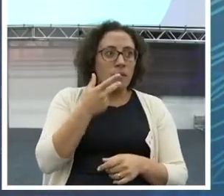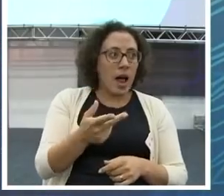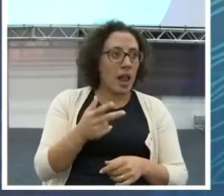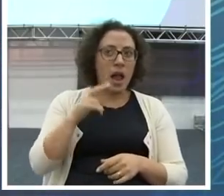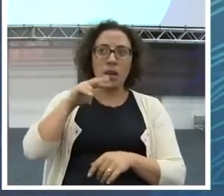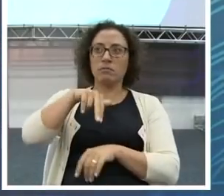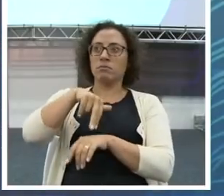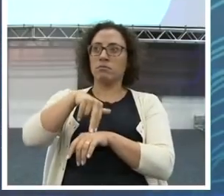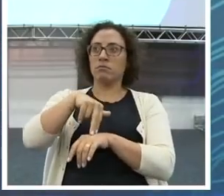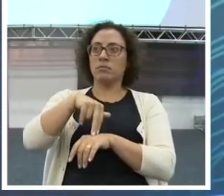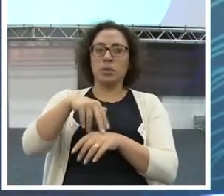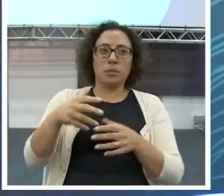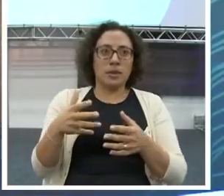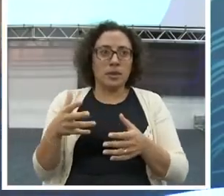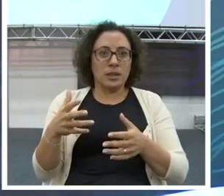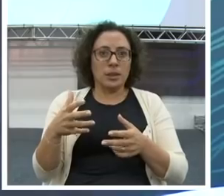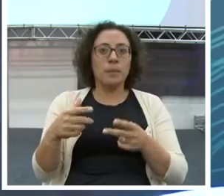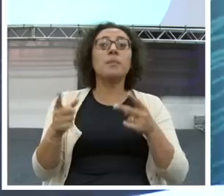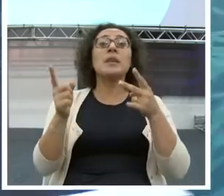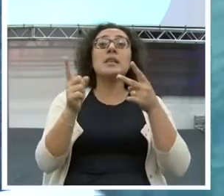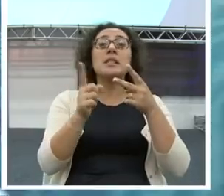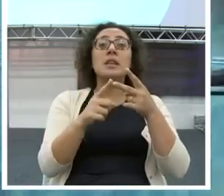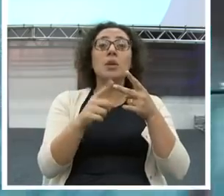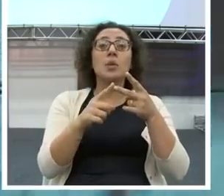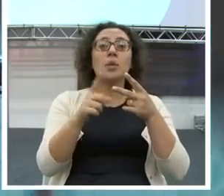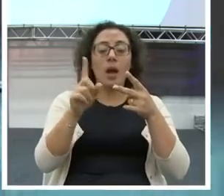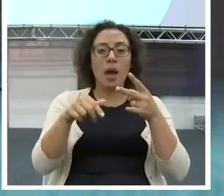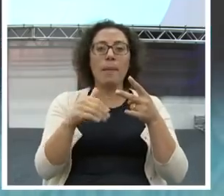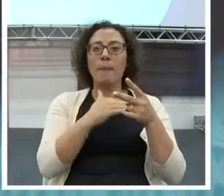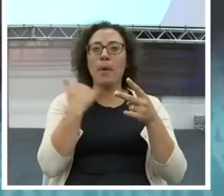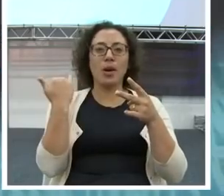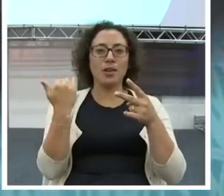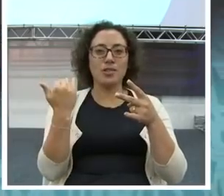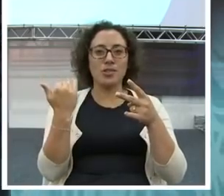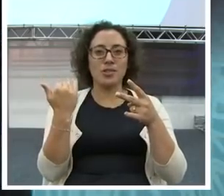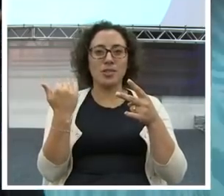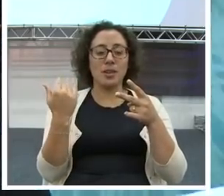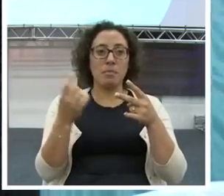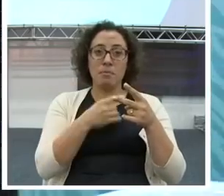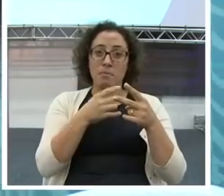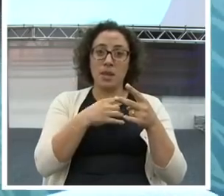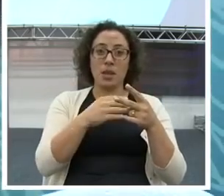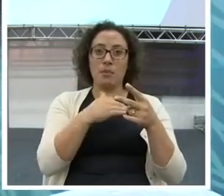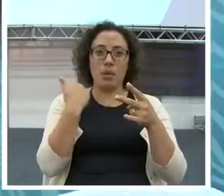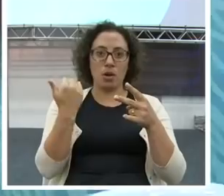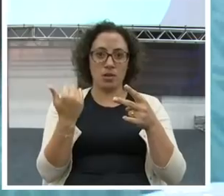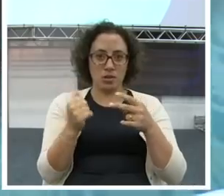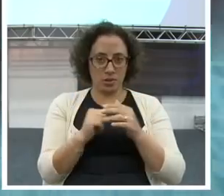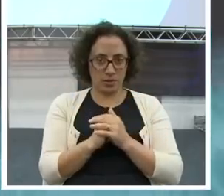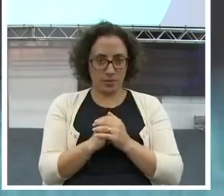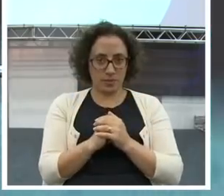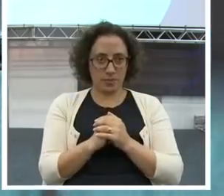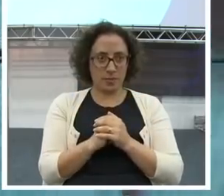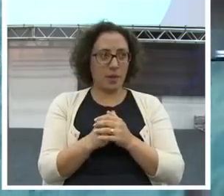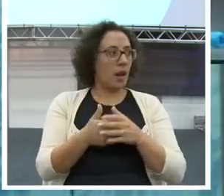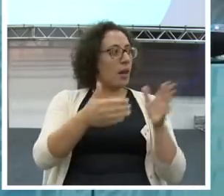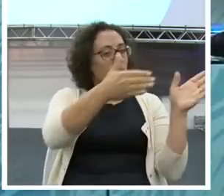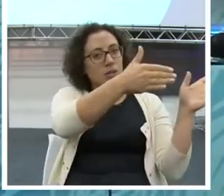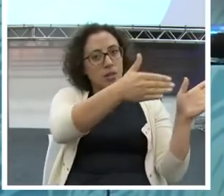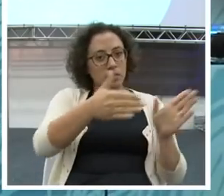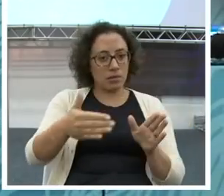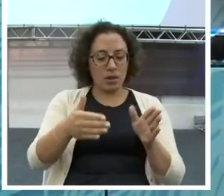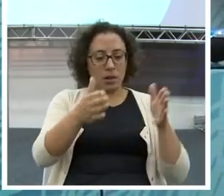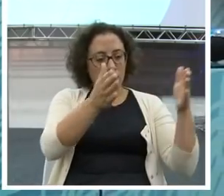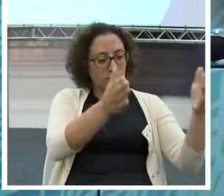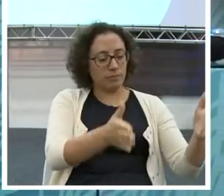A morte. Então é interessante que você põe um caixão aqui e o microfone aqui.